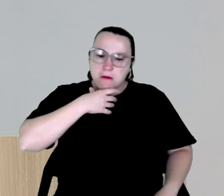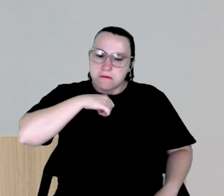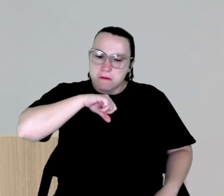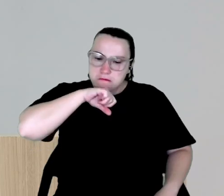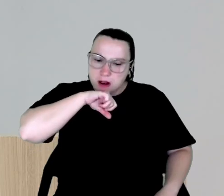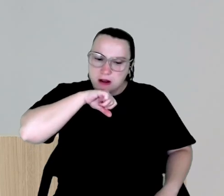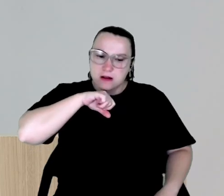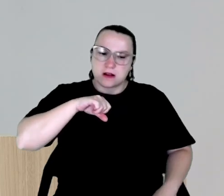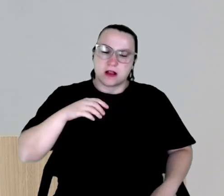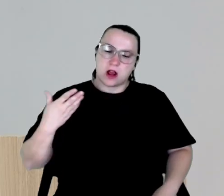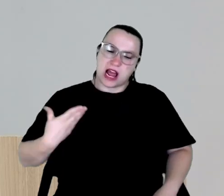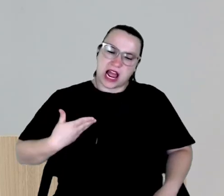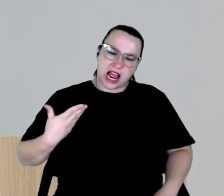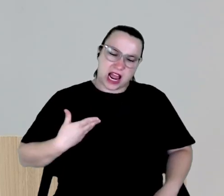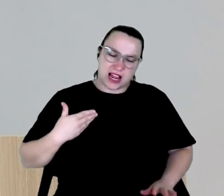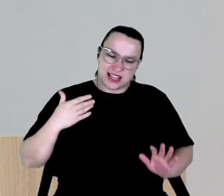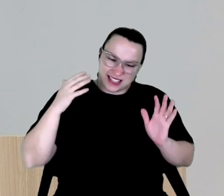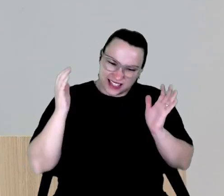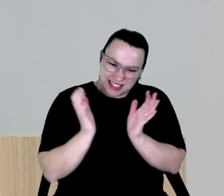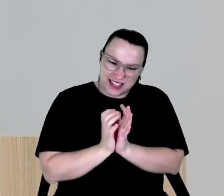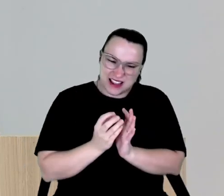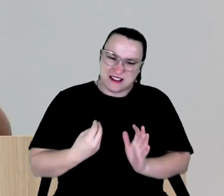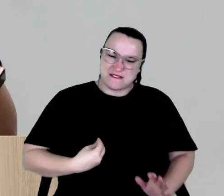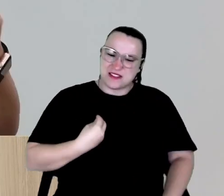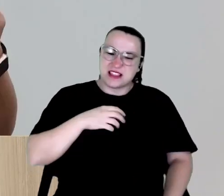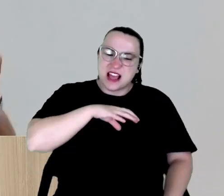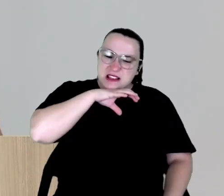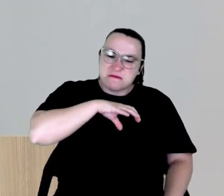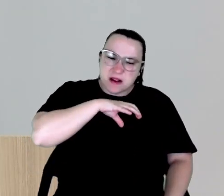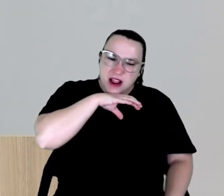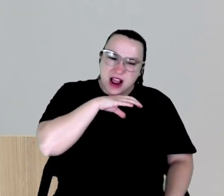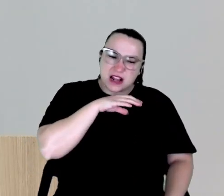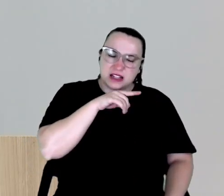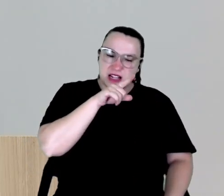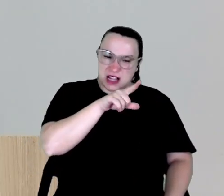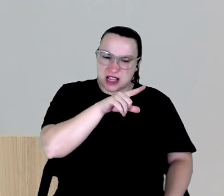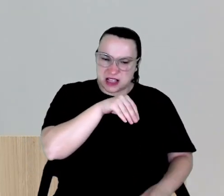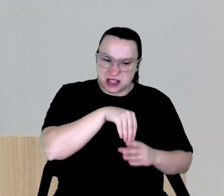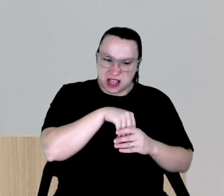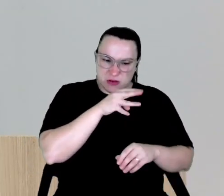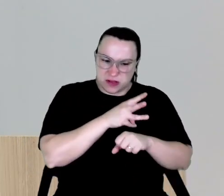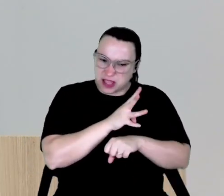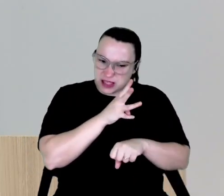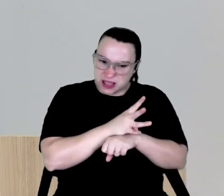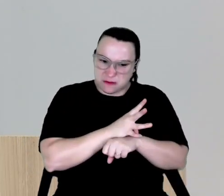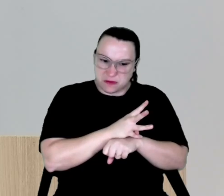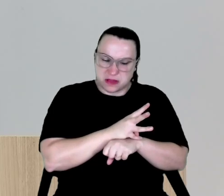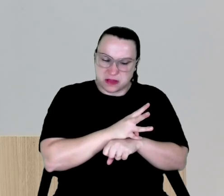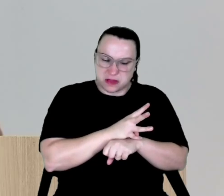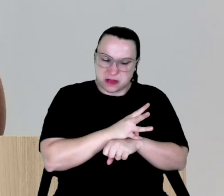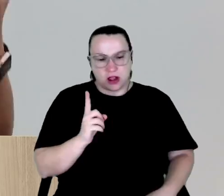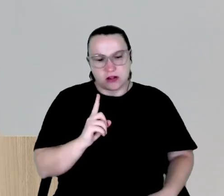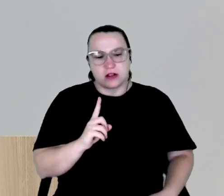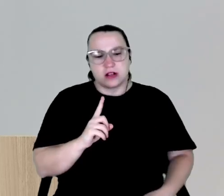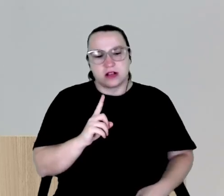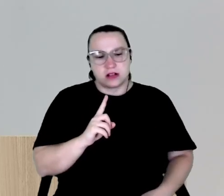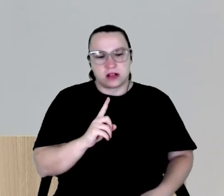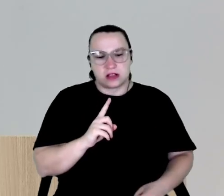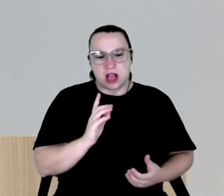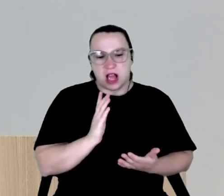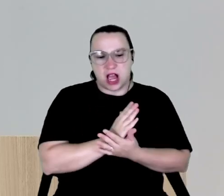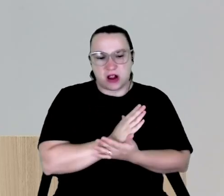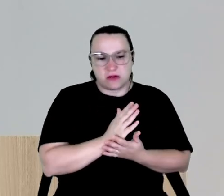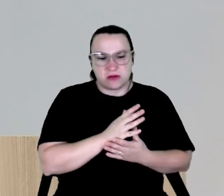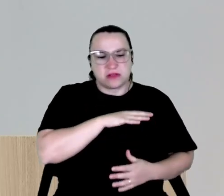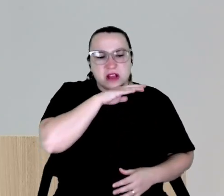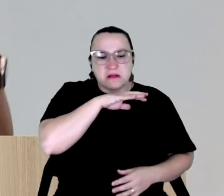Meus amigos do grupo Vida Animais. Não aqueles que estão lá dentro do WhatsApp. Não, esses não. Tem vários ali que nem se importam com animais e estão